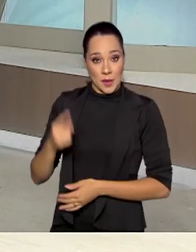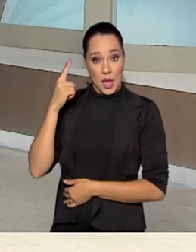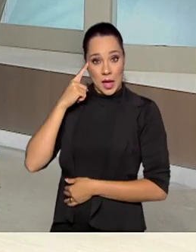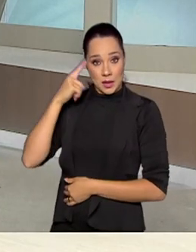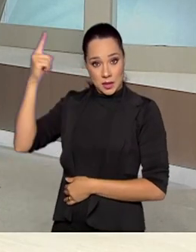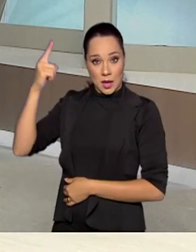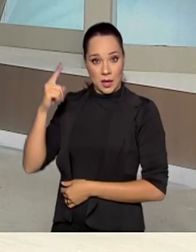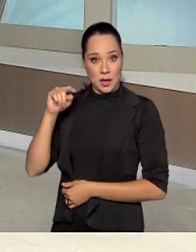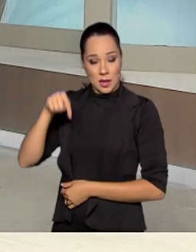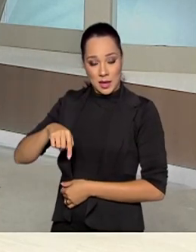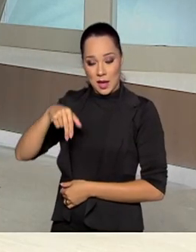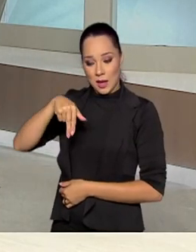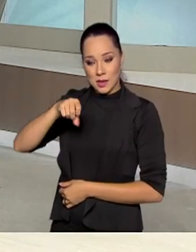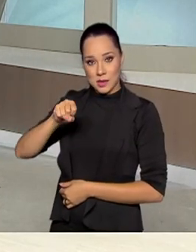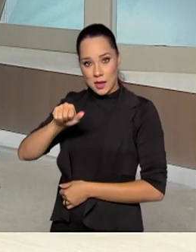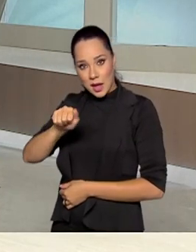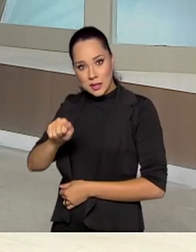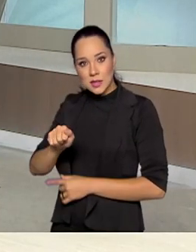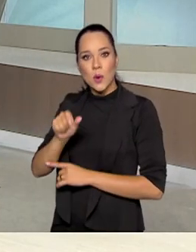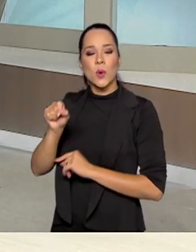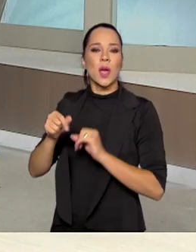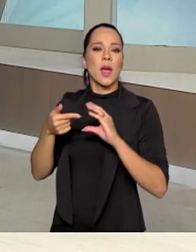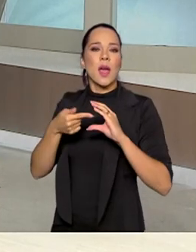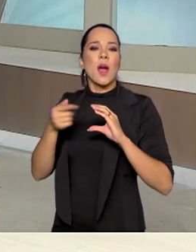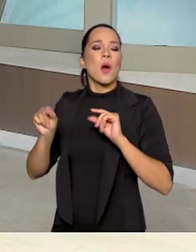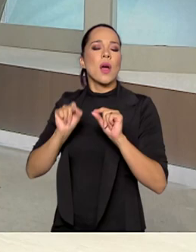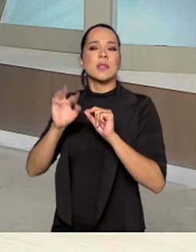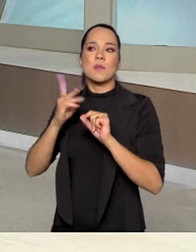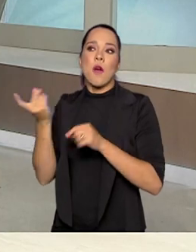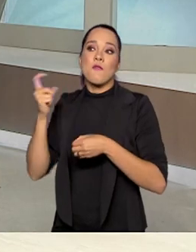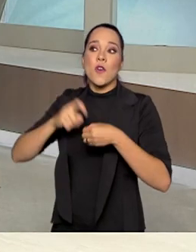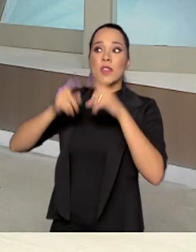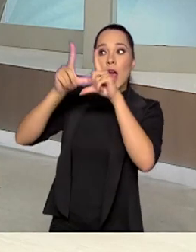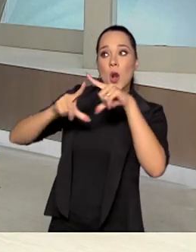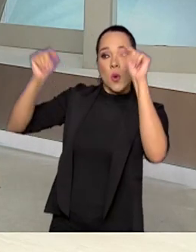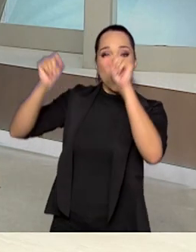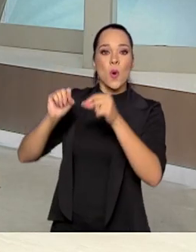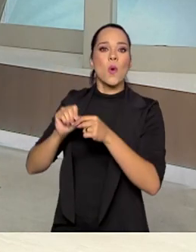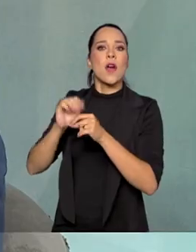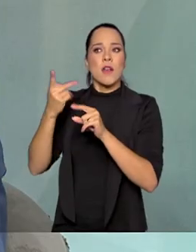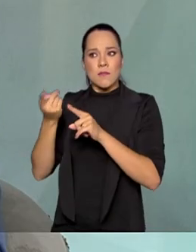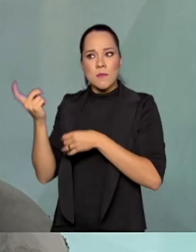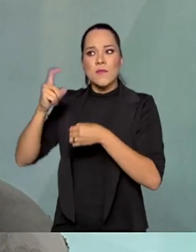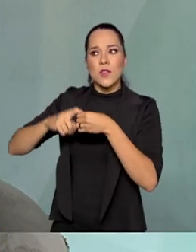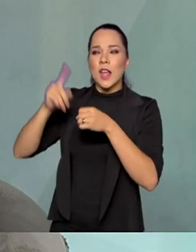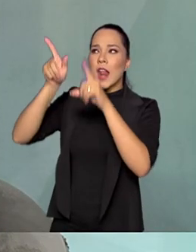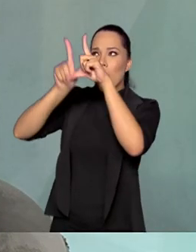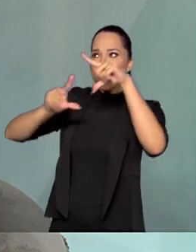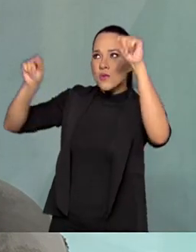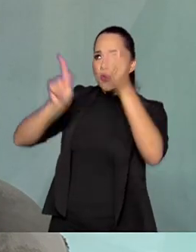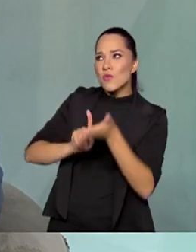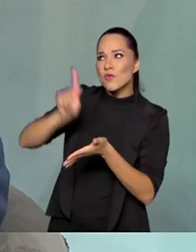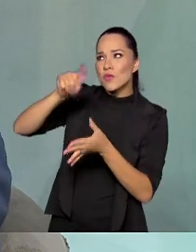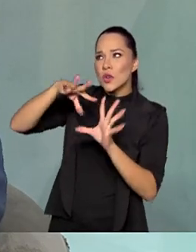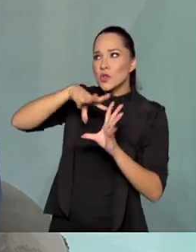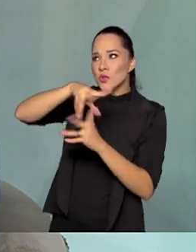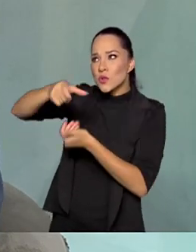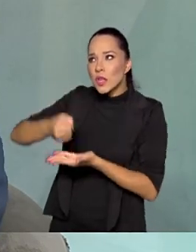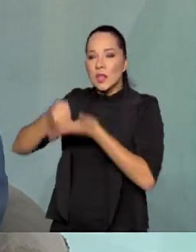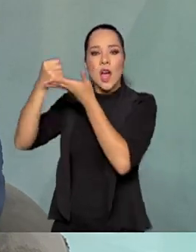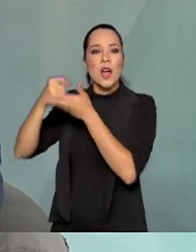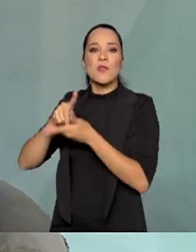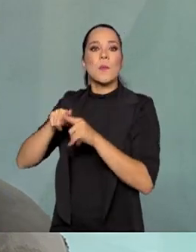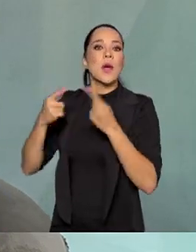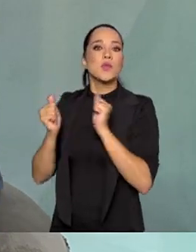da NASA é sempre essa, vamos voltar à Lua, vamos voltar de forma sustentável, mas vamos voltar juntos. Então, quanto